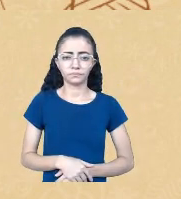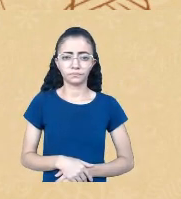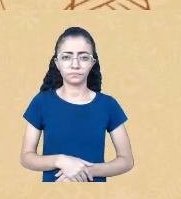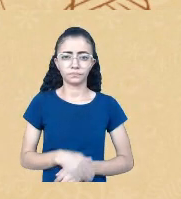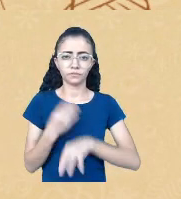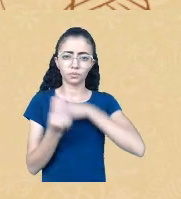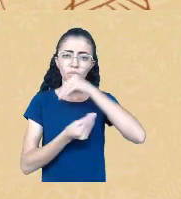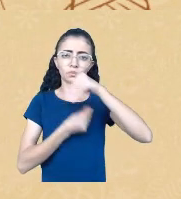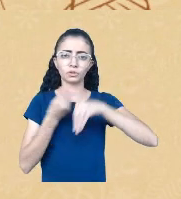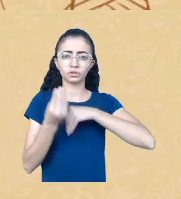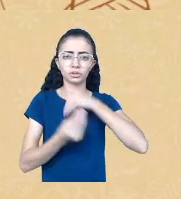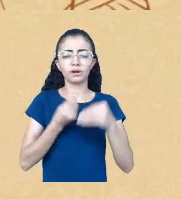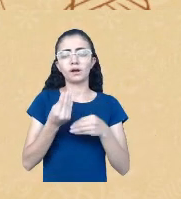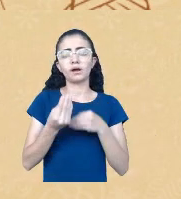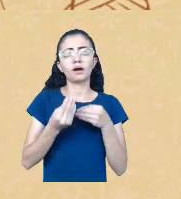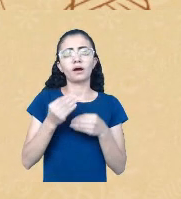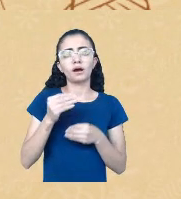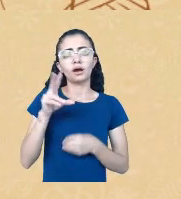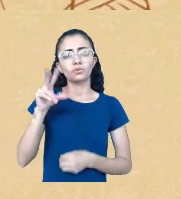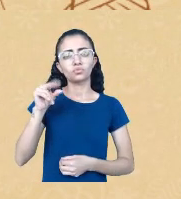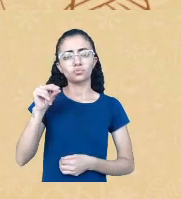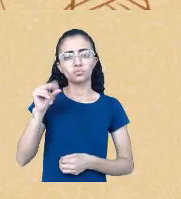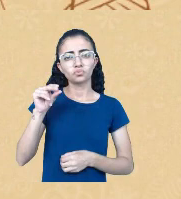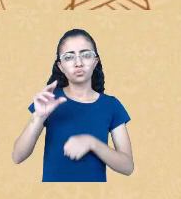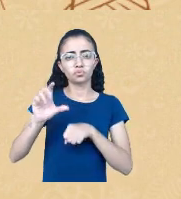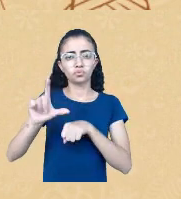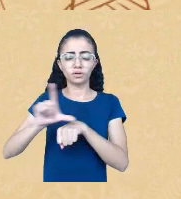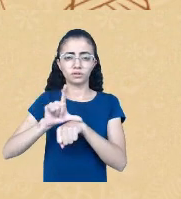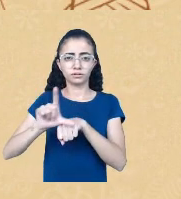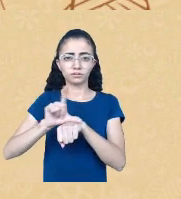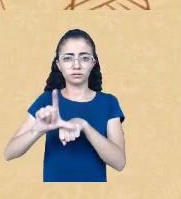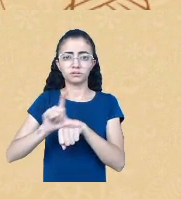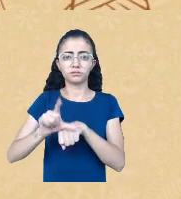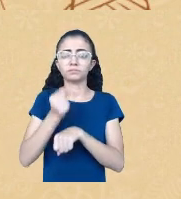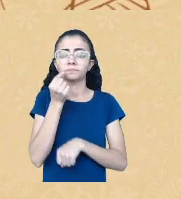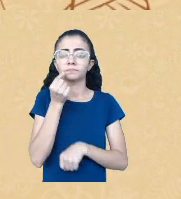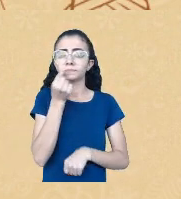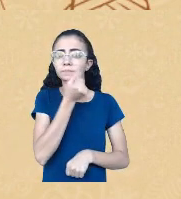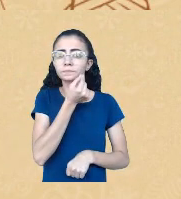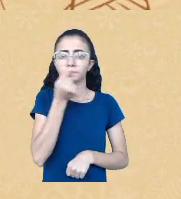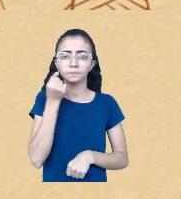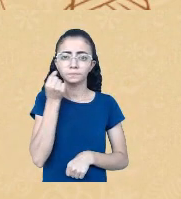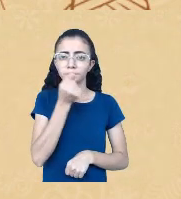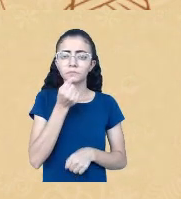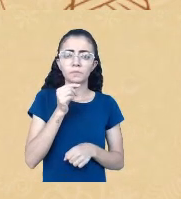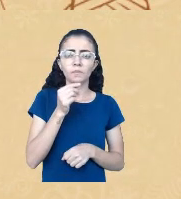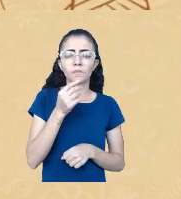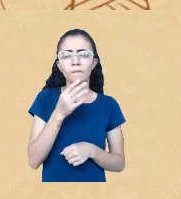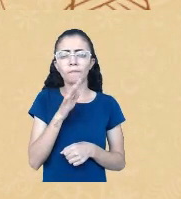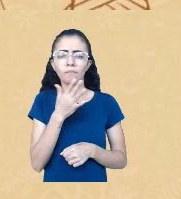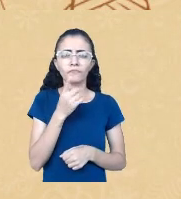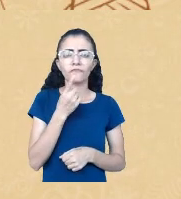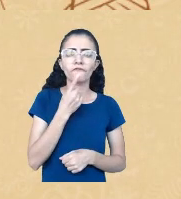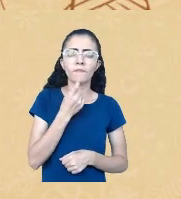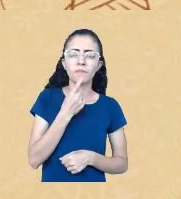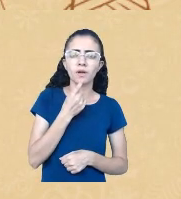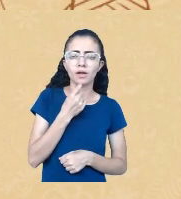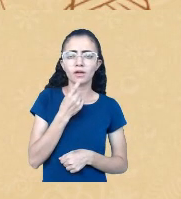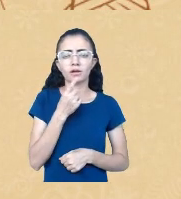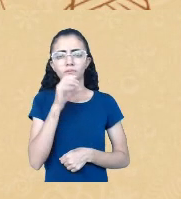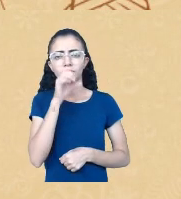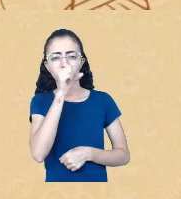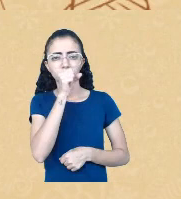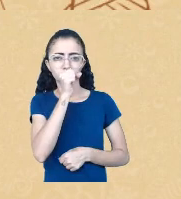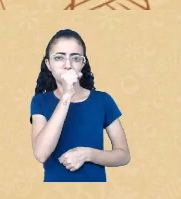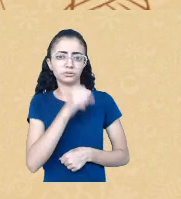com milaz, estou com um batom em tom de vermelho e meio laranja, atrás de mim tem uma